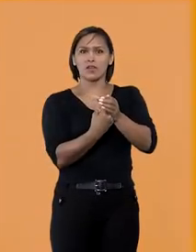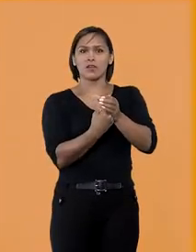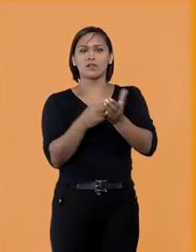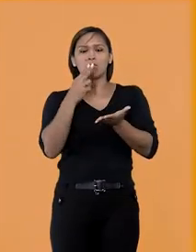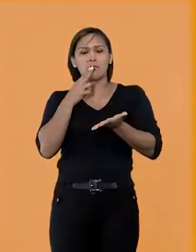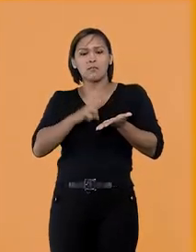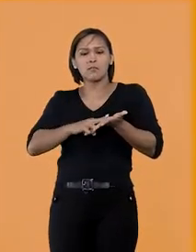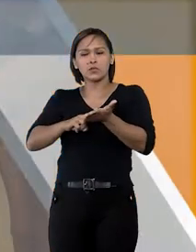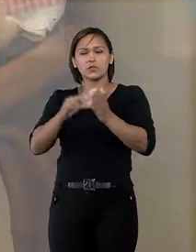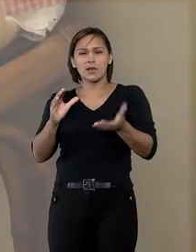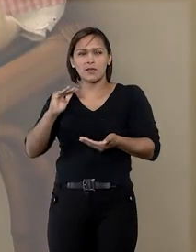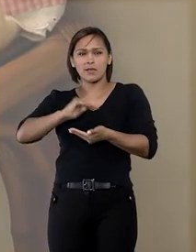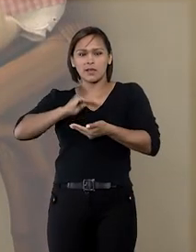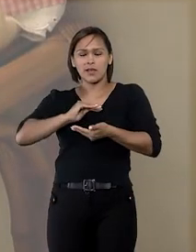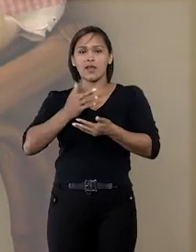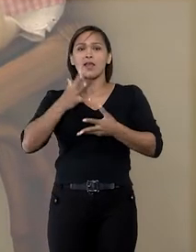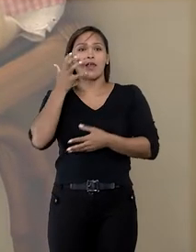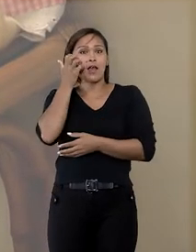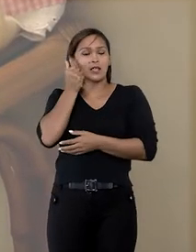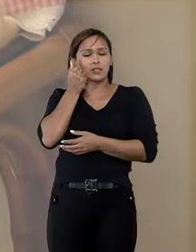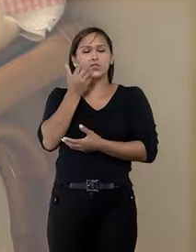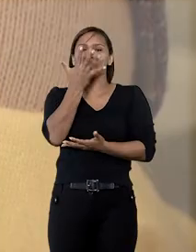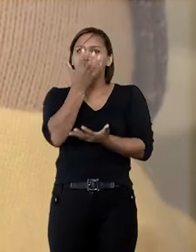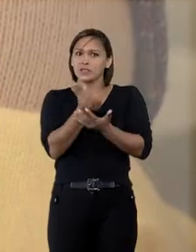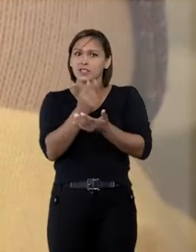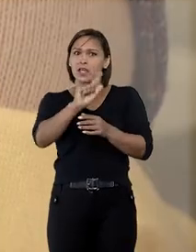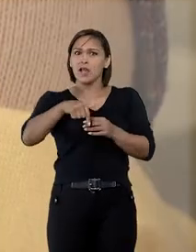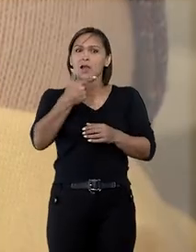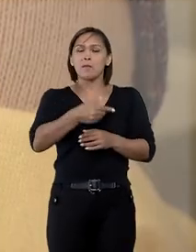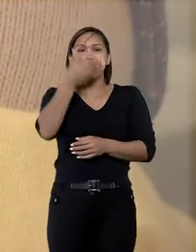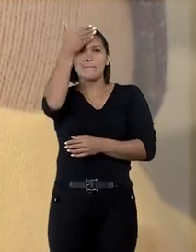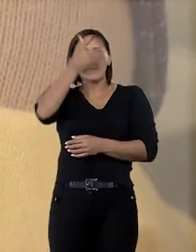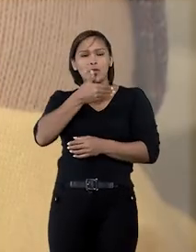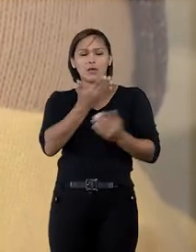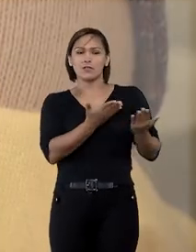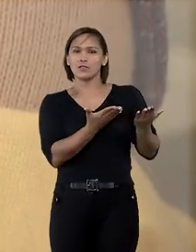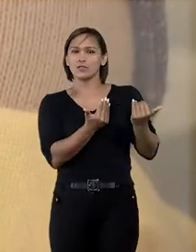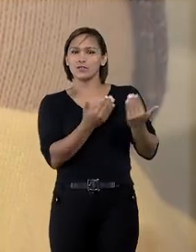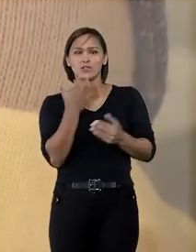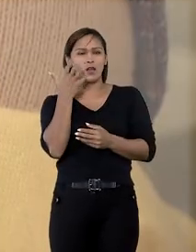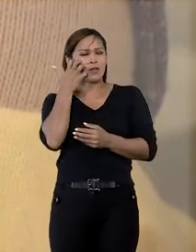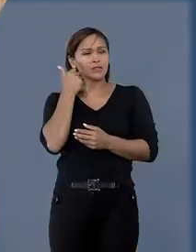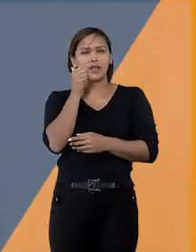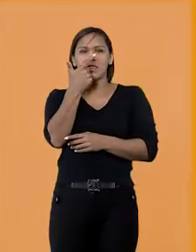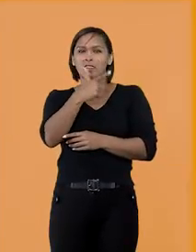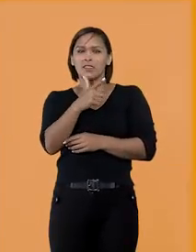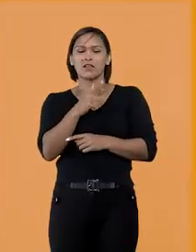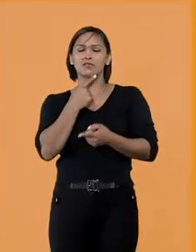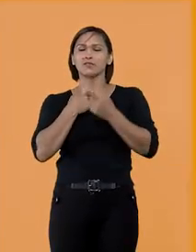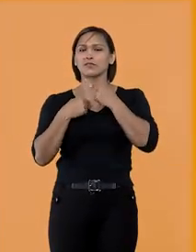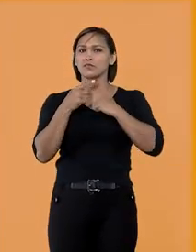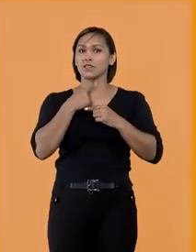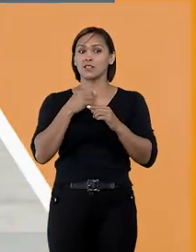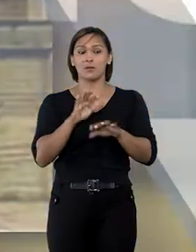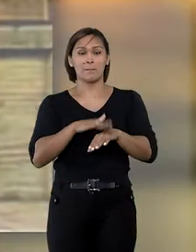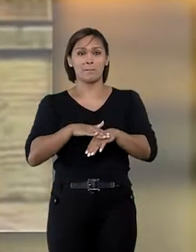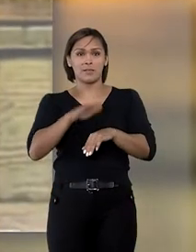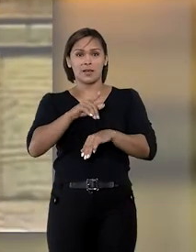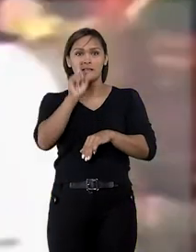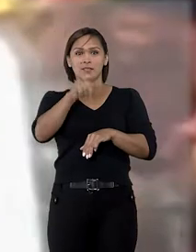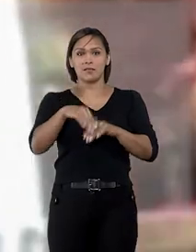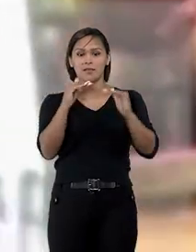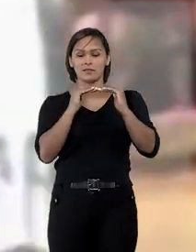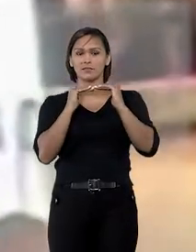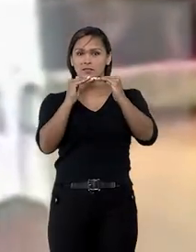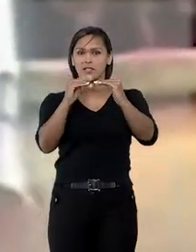via postal. A rescisão de adoção é admitida após prova de que o adotado não a desejava. E mais,